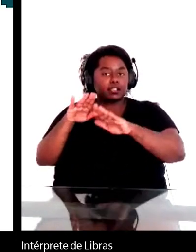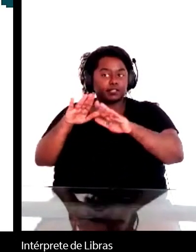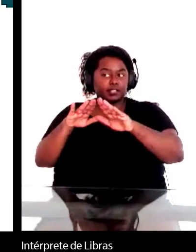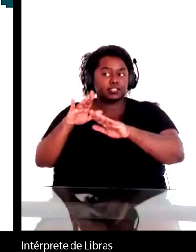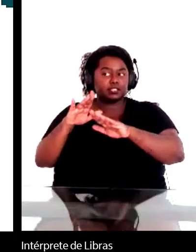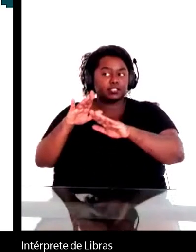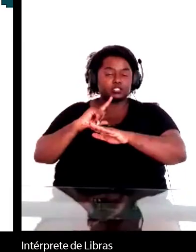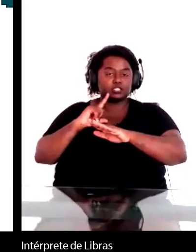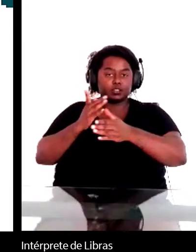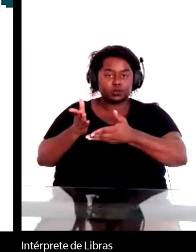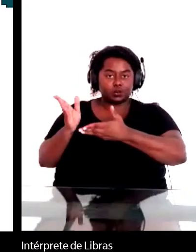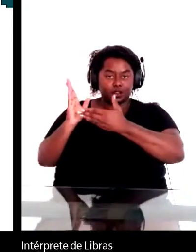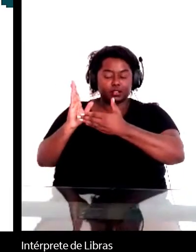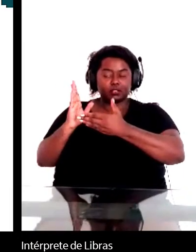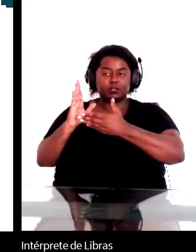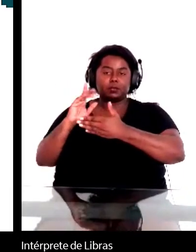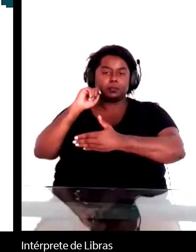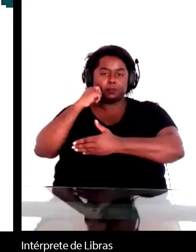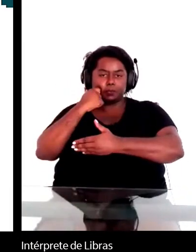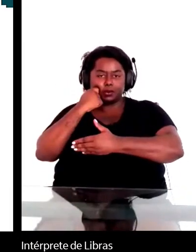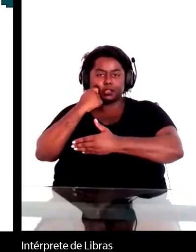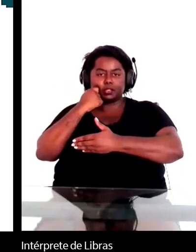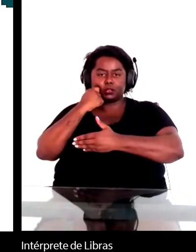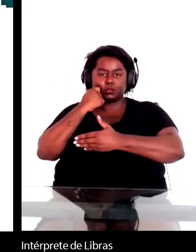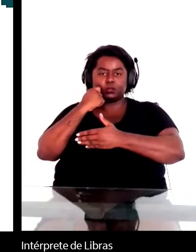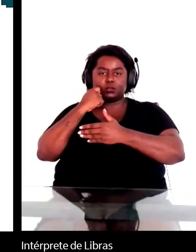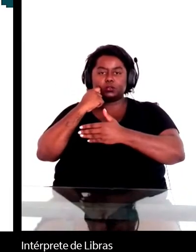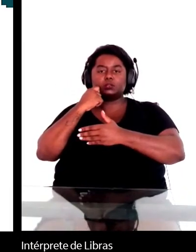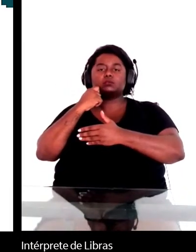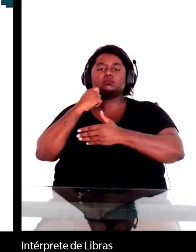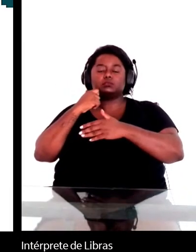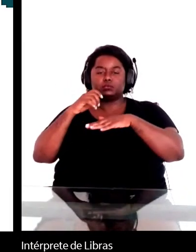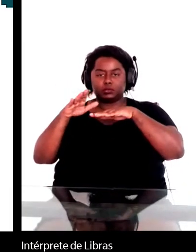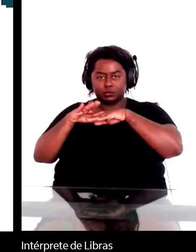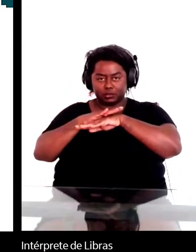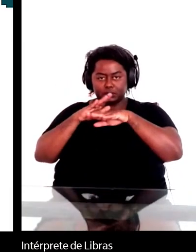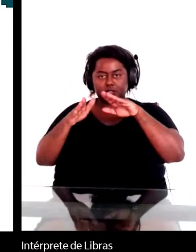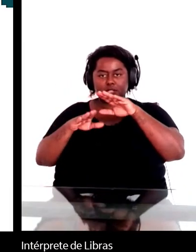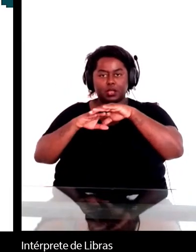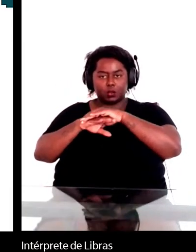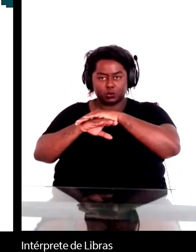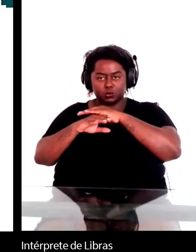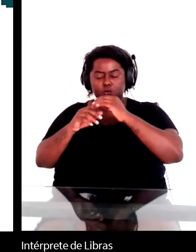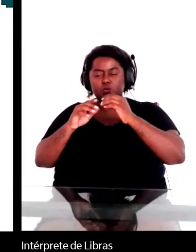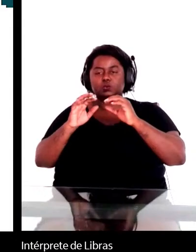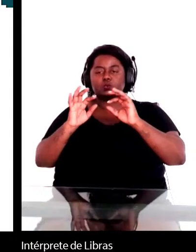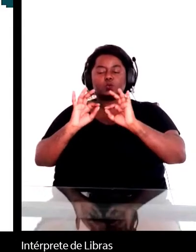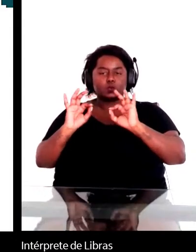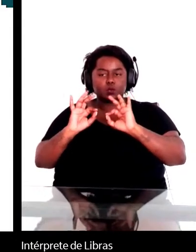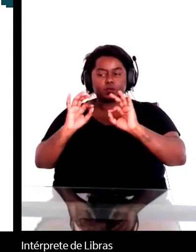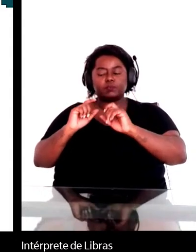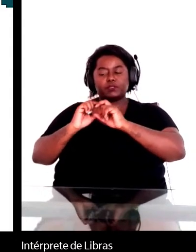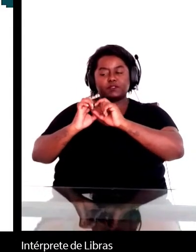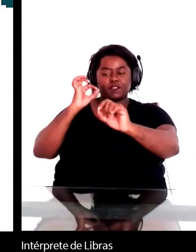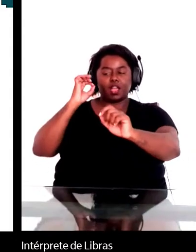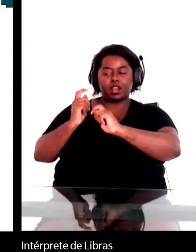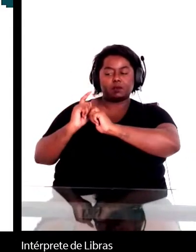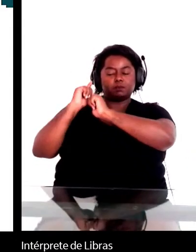figura de preto, descalço, correndo, vara o ombro e na ponta de uma trouxa,